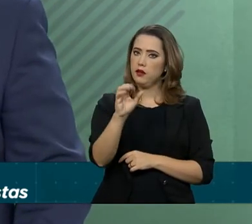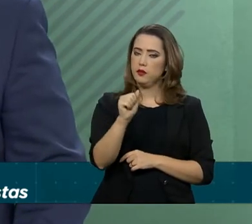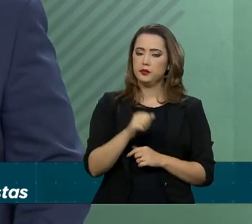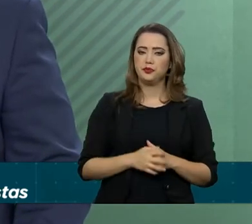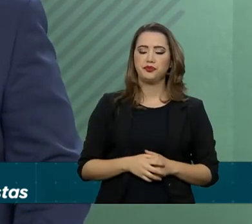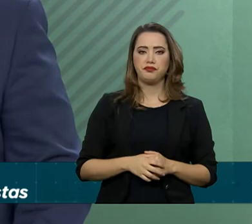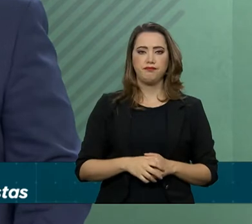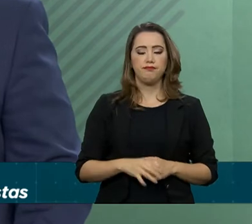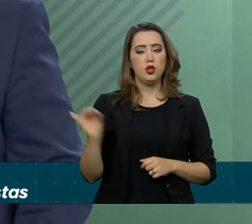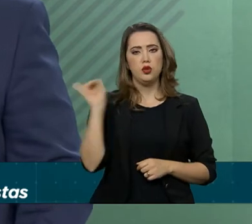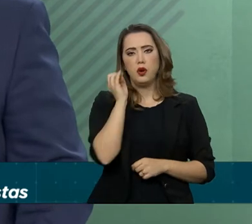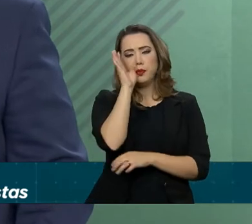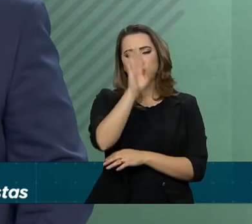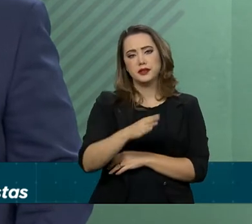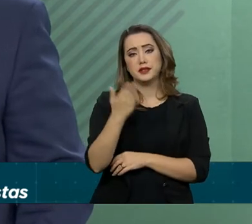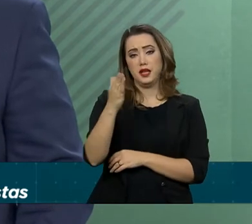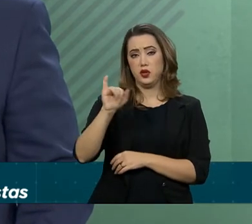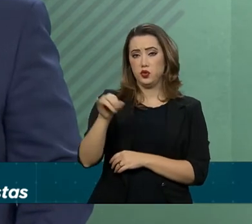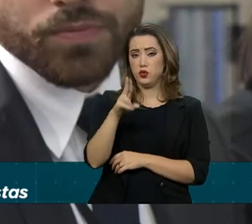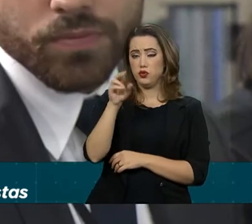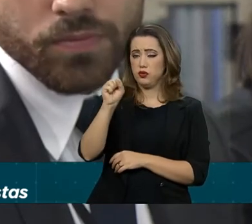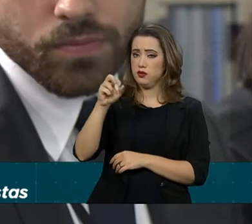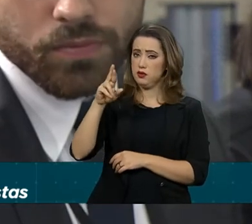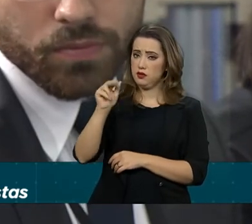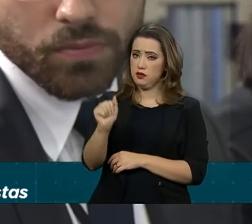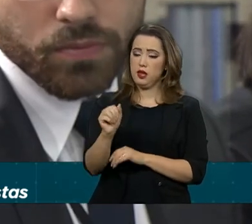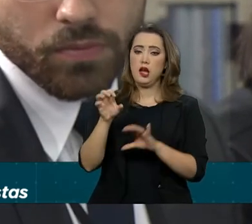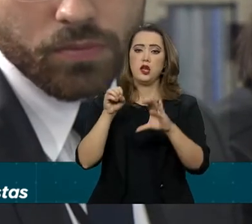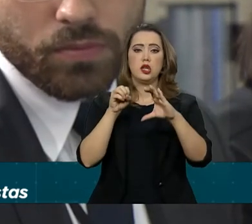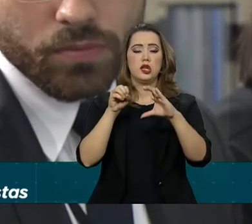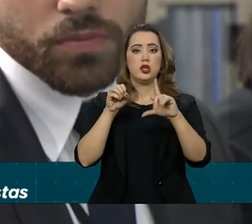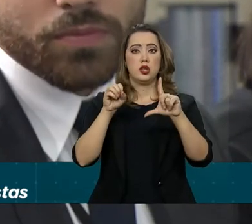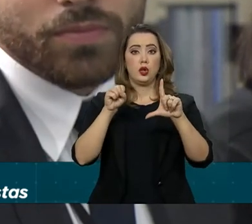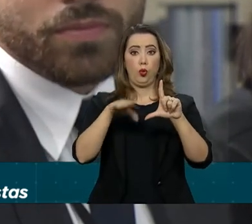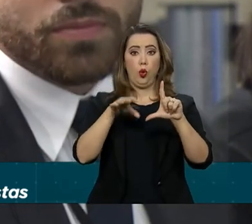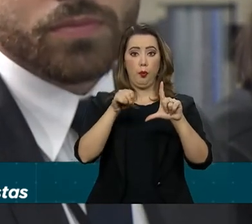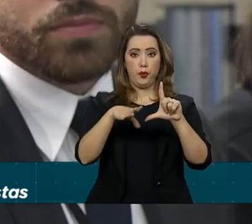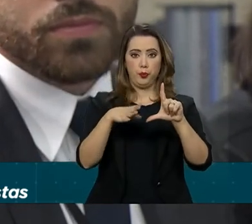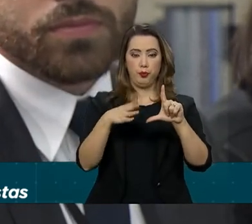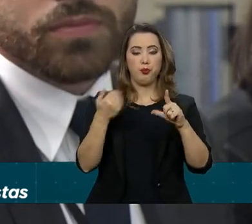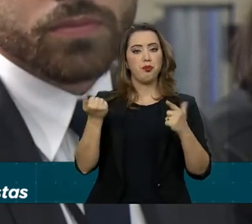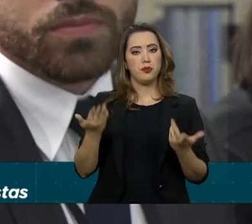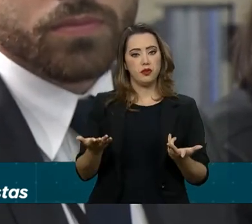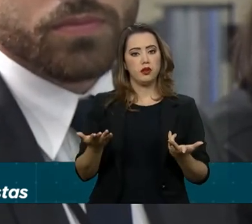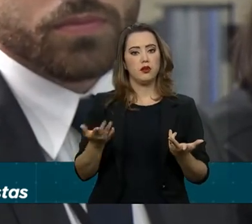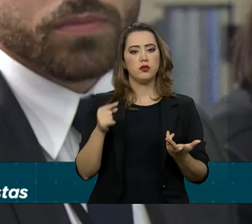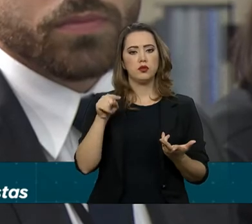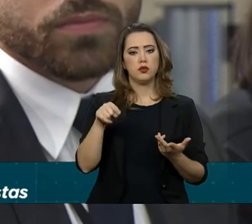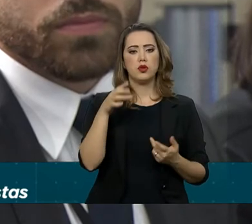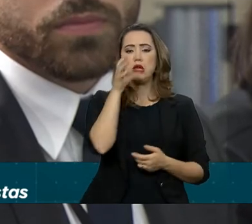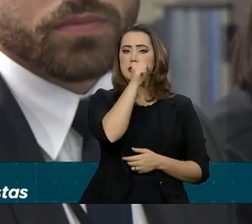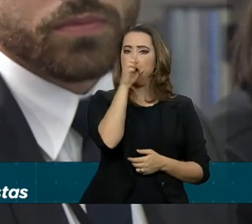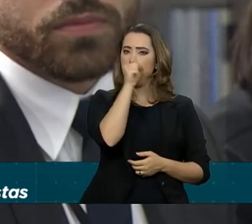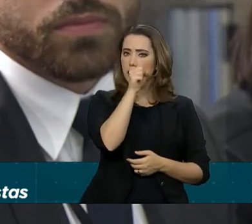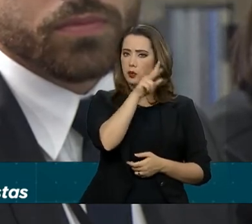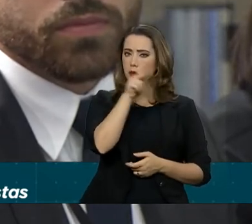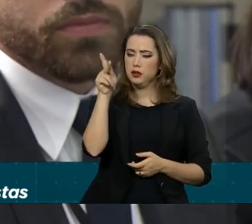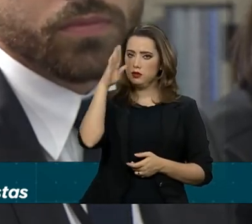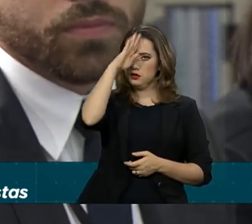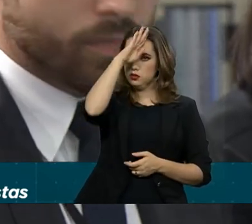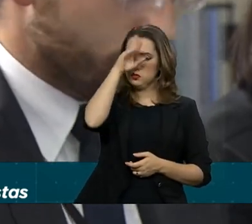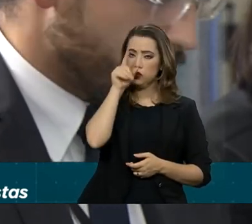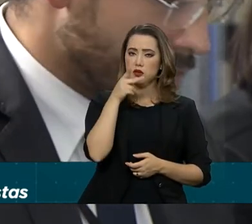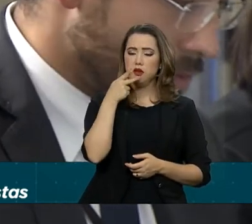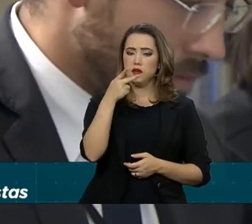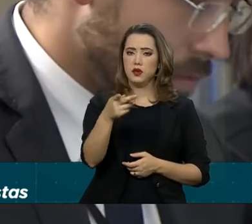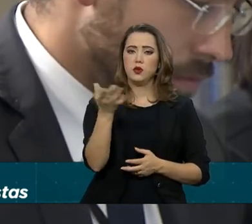Boa tarde, portavoz. Jussara Soares, repórter do Jornal Globo. Tudo bem, Jussara. Portavoz, no sábado o presidente mencionou que